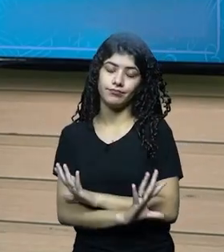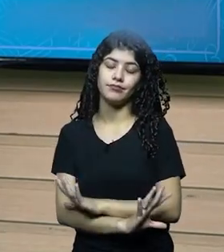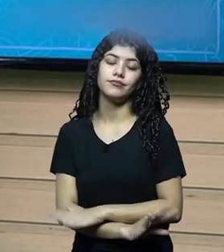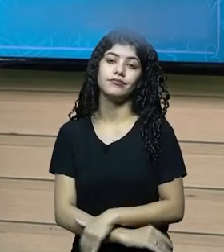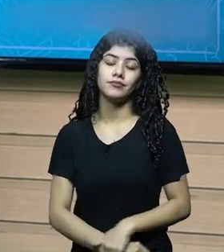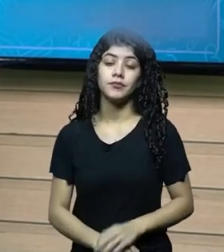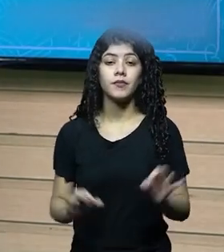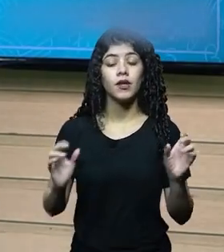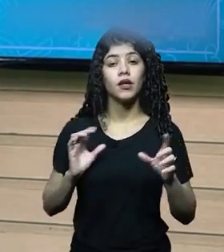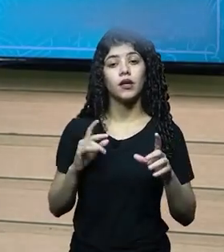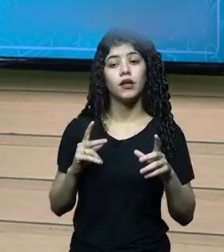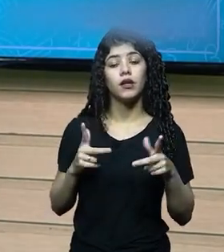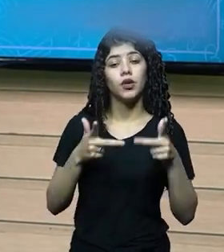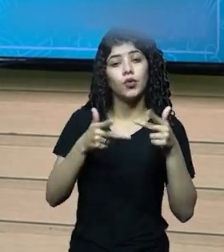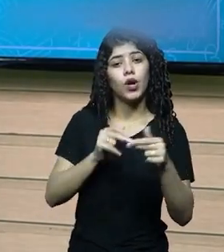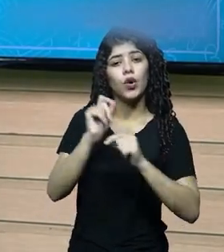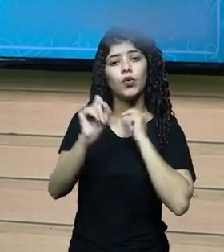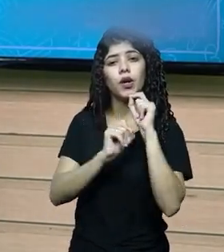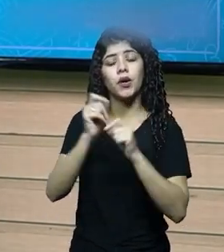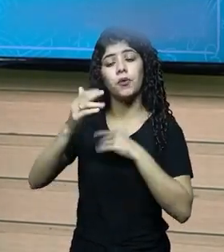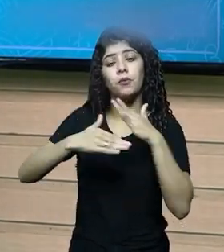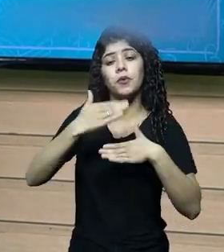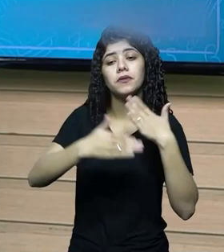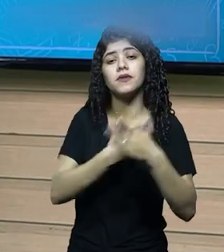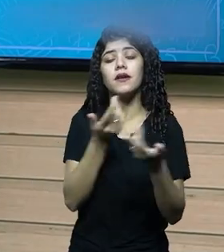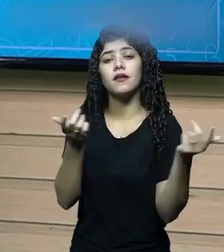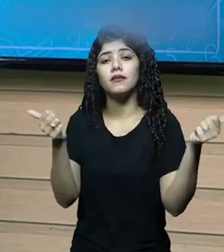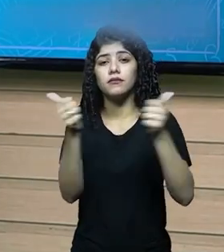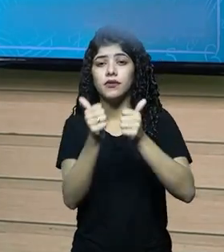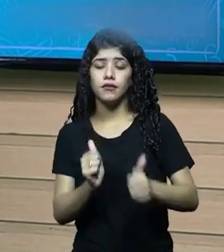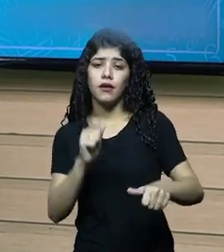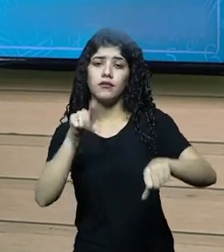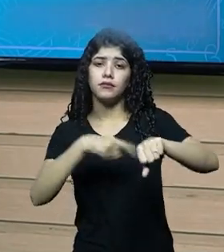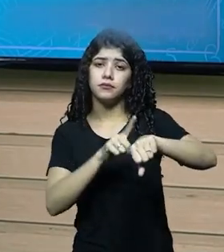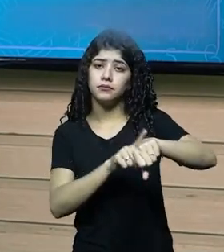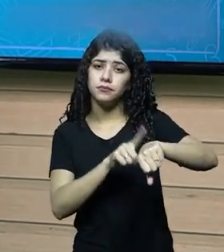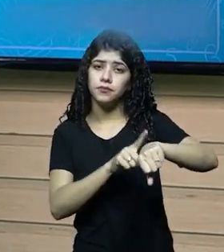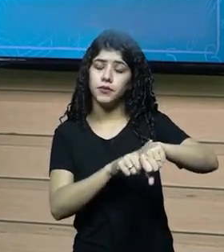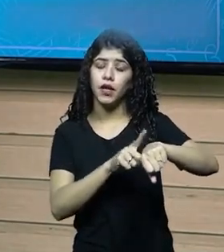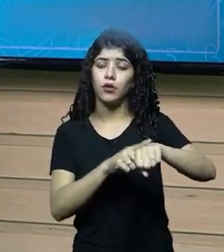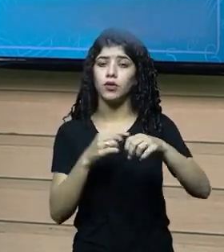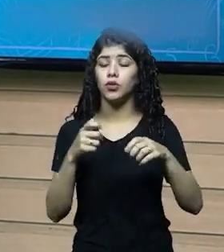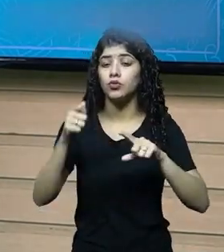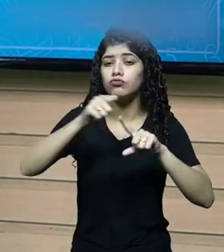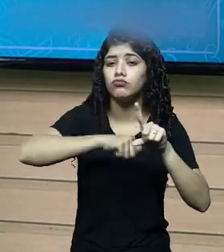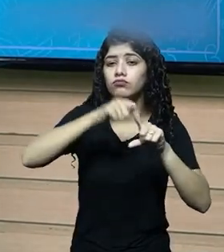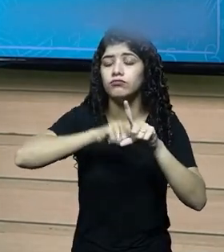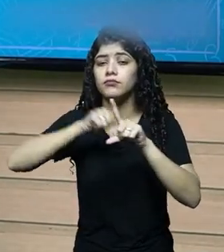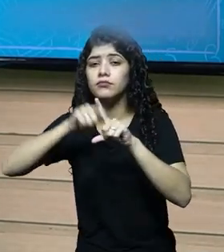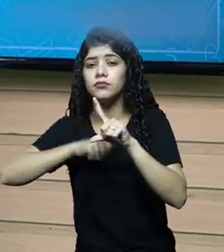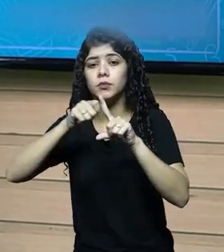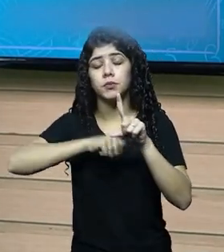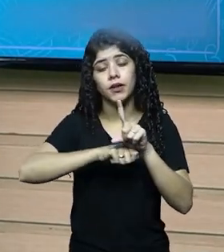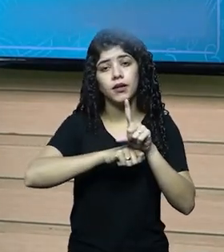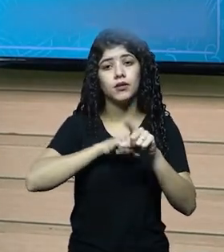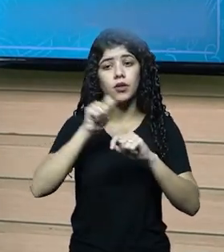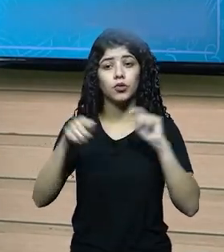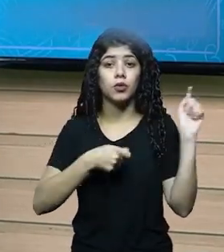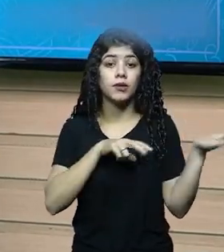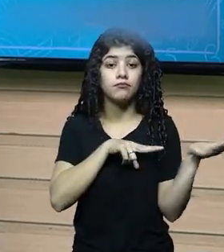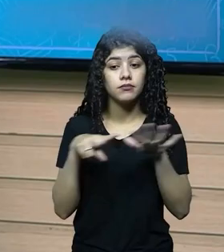menos, um processo de análise temporal. Então, todo mês ou, sei lá, toda